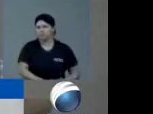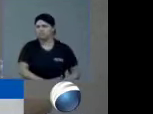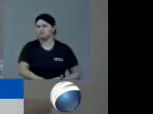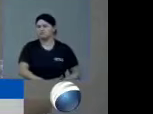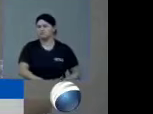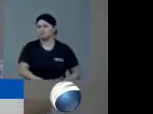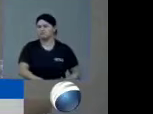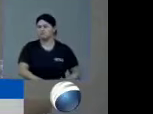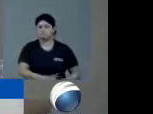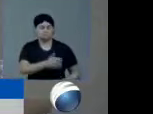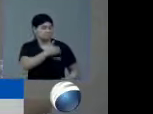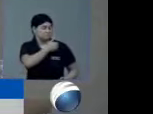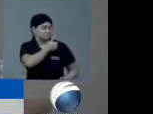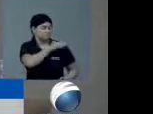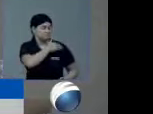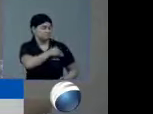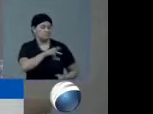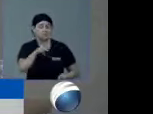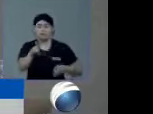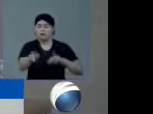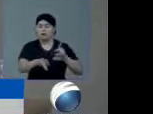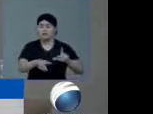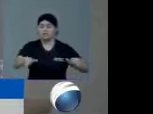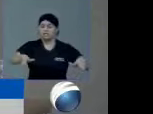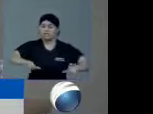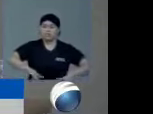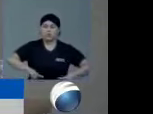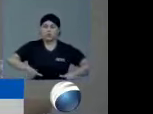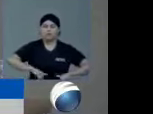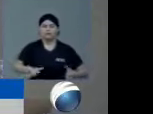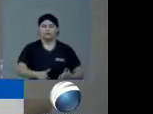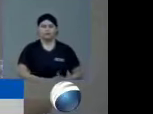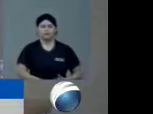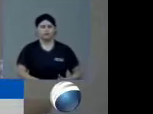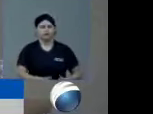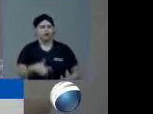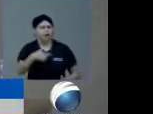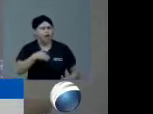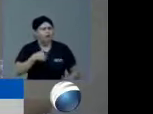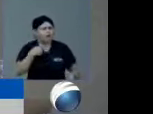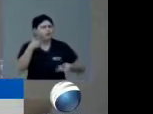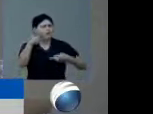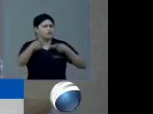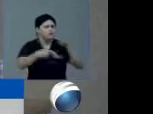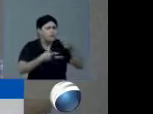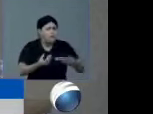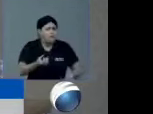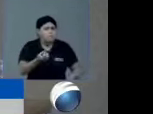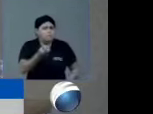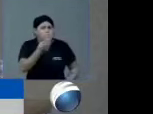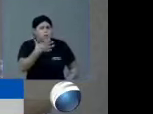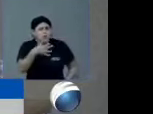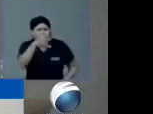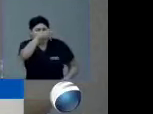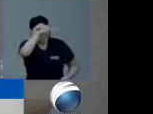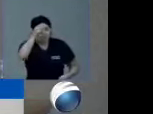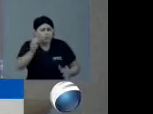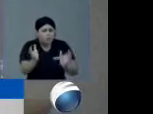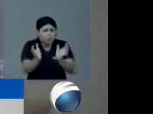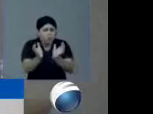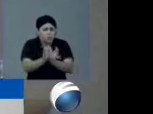senhor presidente, nos funcionários. E isso eu estou dizendo é para o bem do prefeito, é para o bem do nosso grupo político.